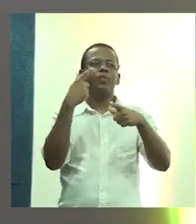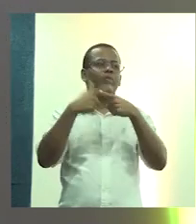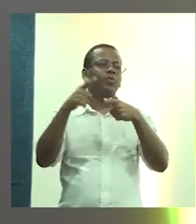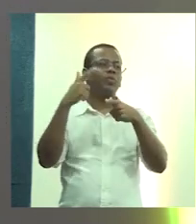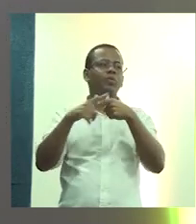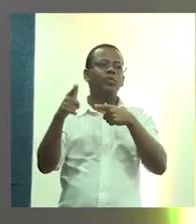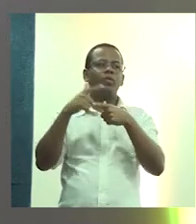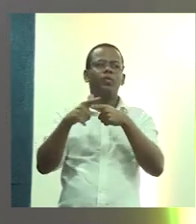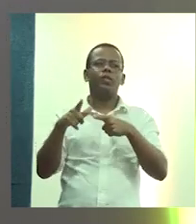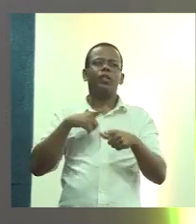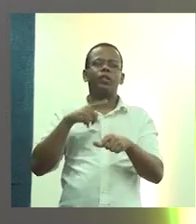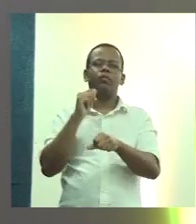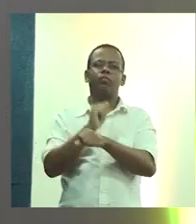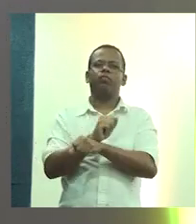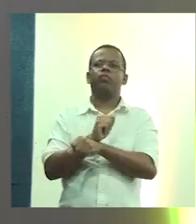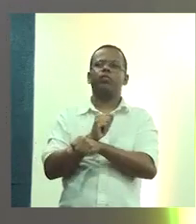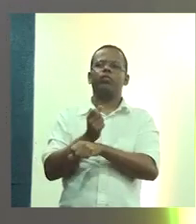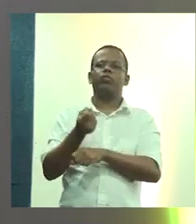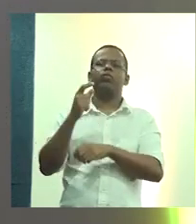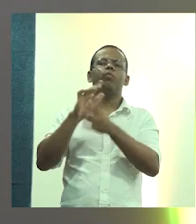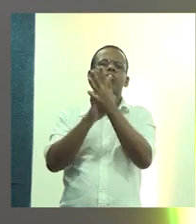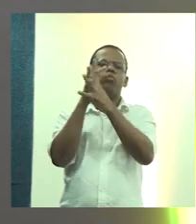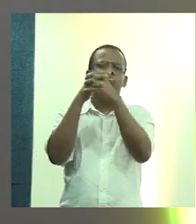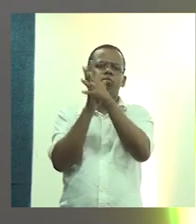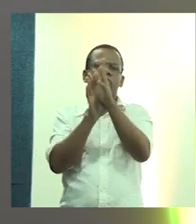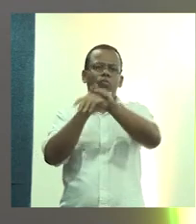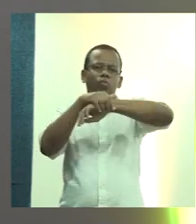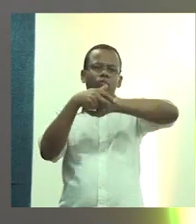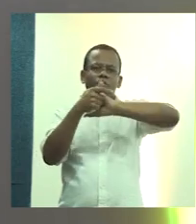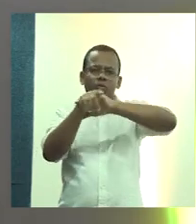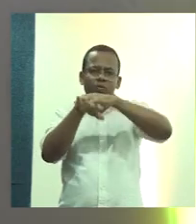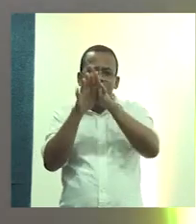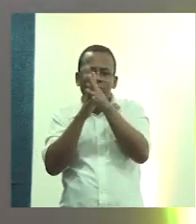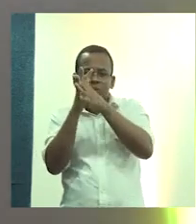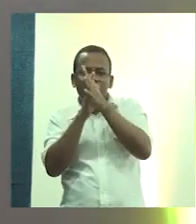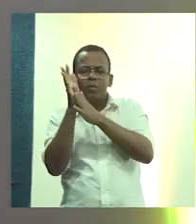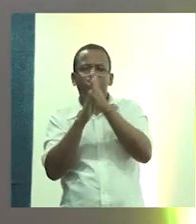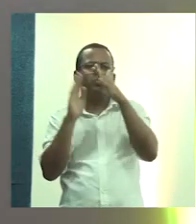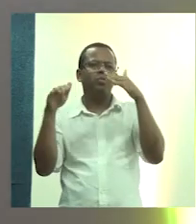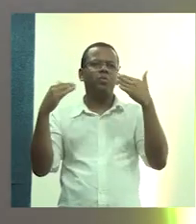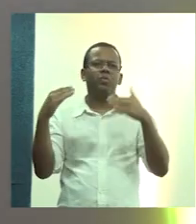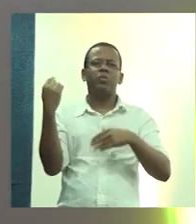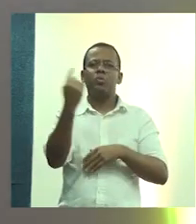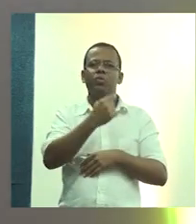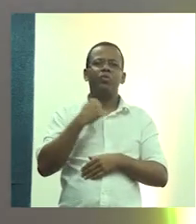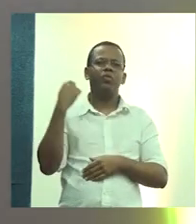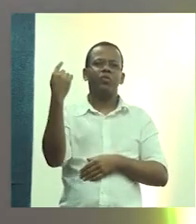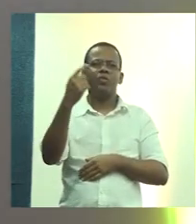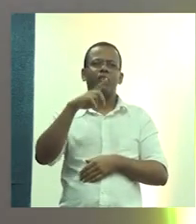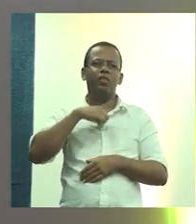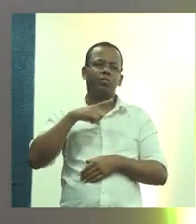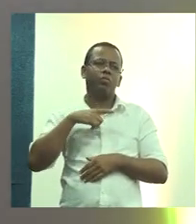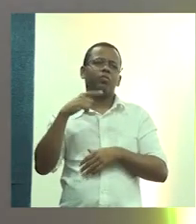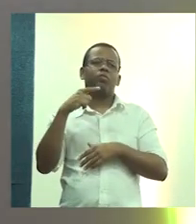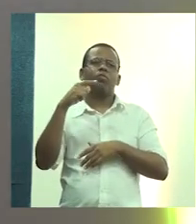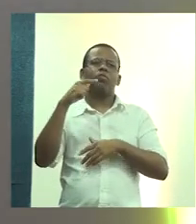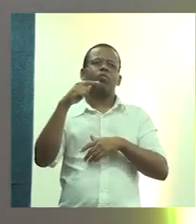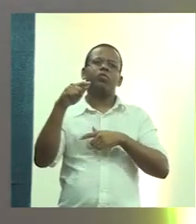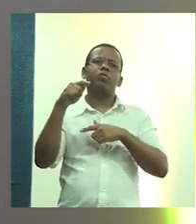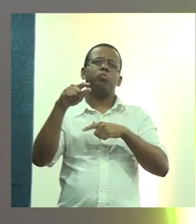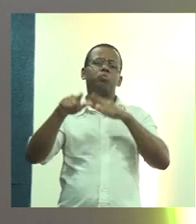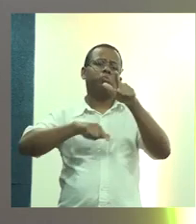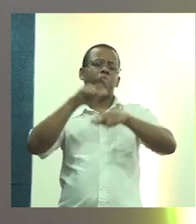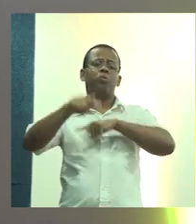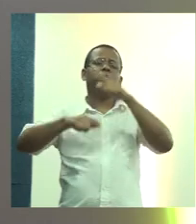se depararam, vamos lavar as mãos, enfim. E nós tínhamos essas condições. Aqui é uma